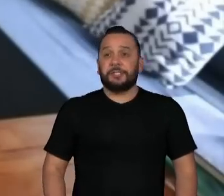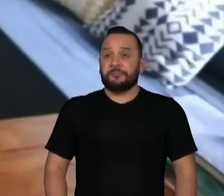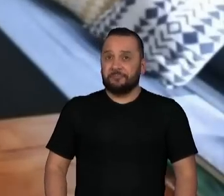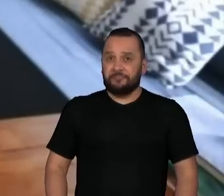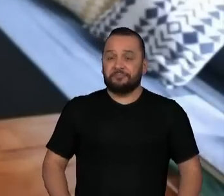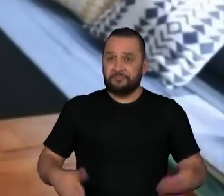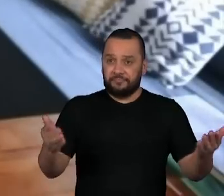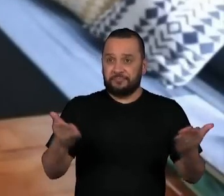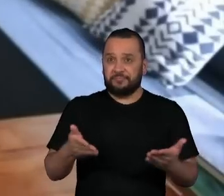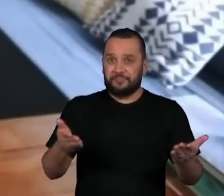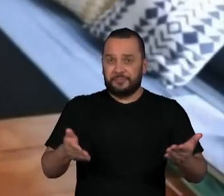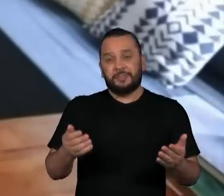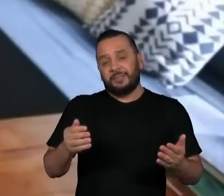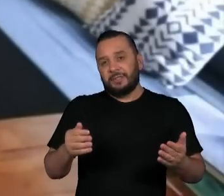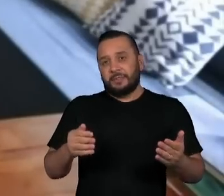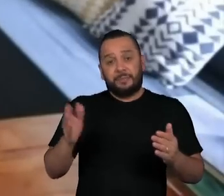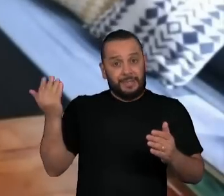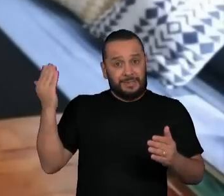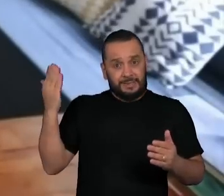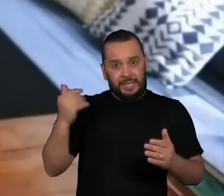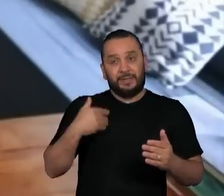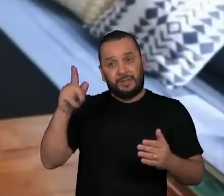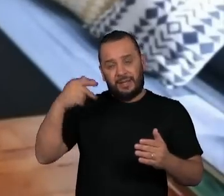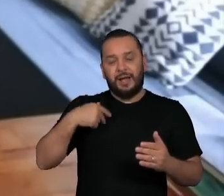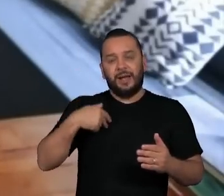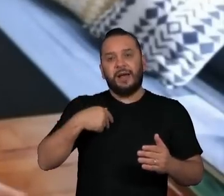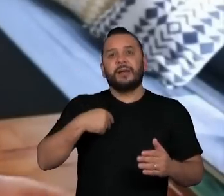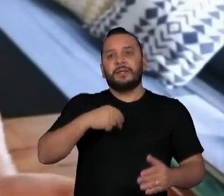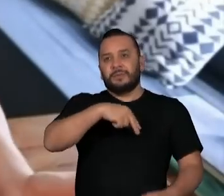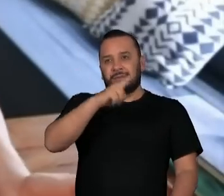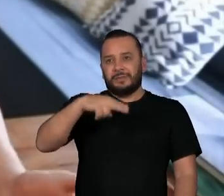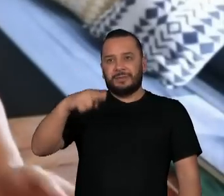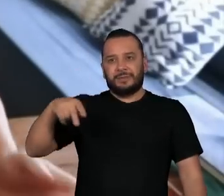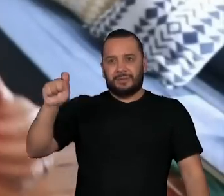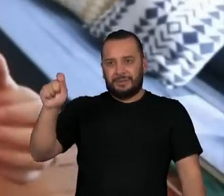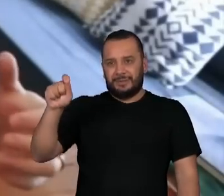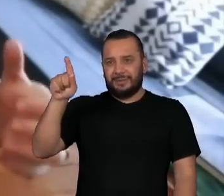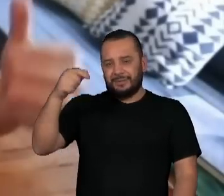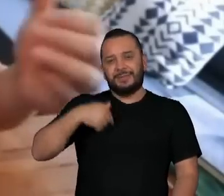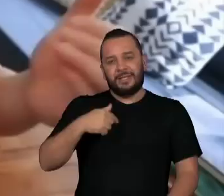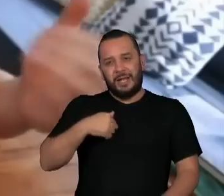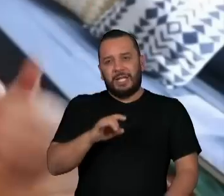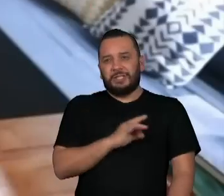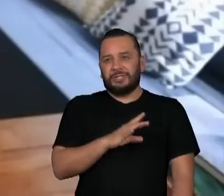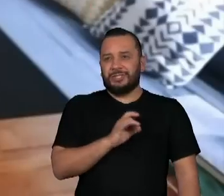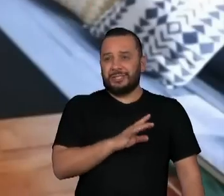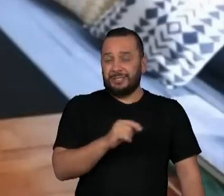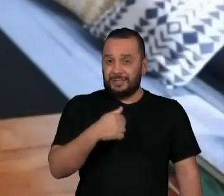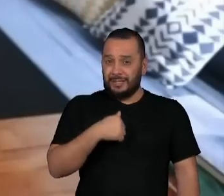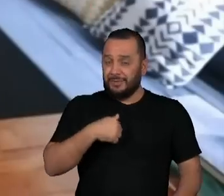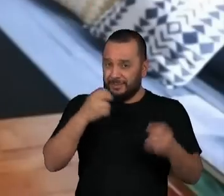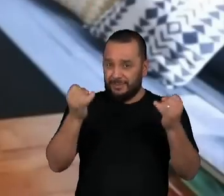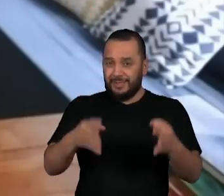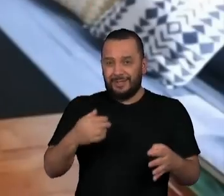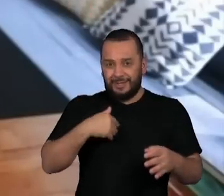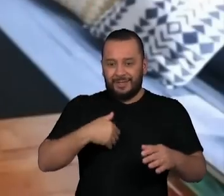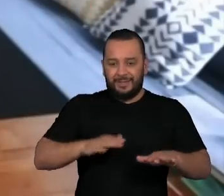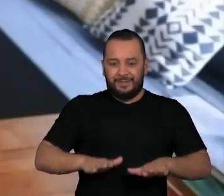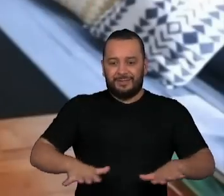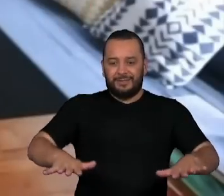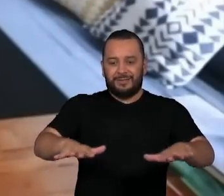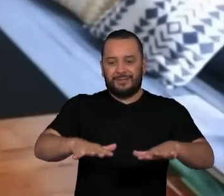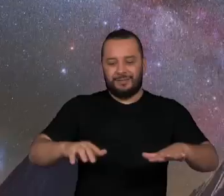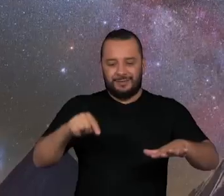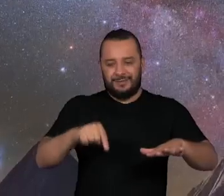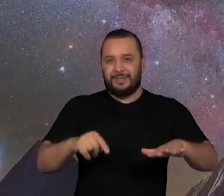noite, Márcia, nesse altiplano no Atacama, que eu comentei do espelho, né? E do reflexo da Via Láctea, eu fiz uma das fotos que eu